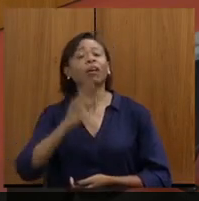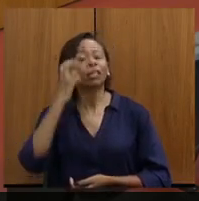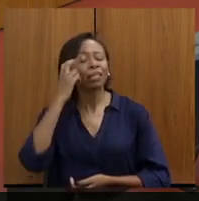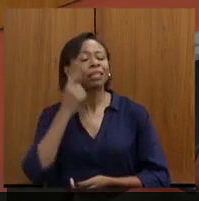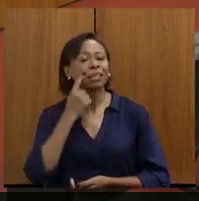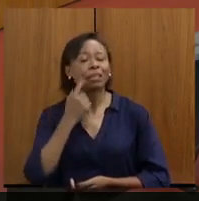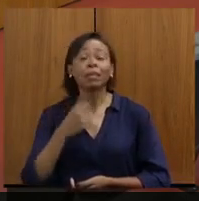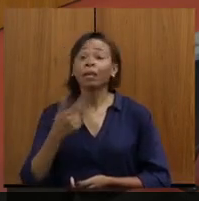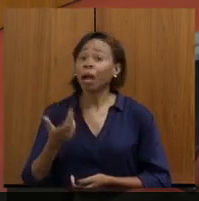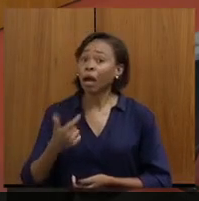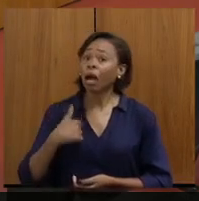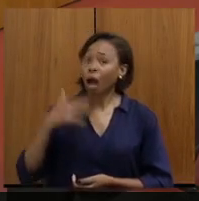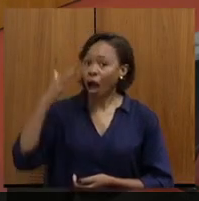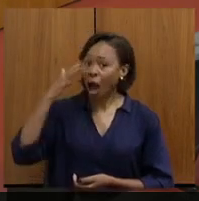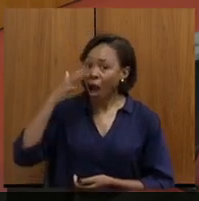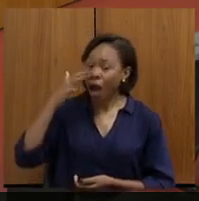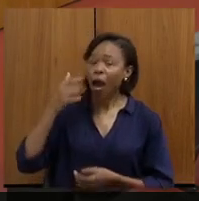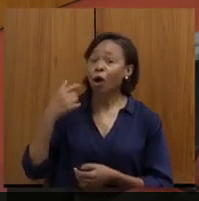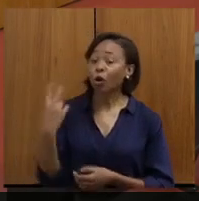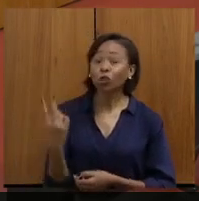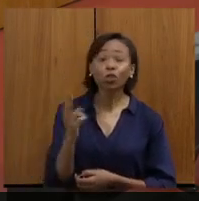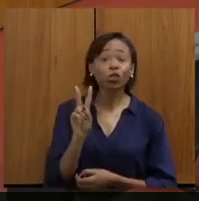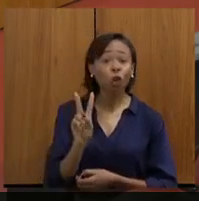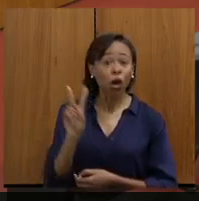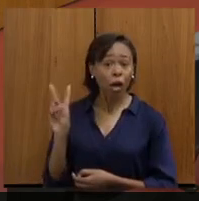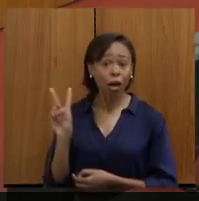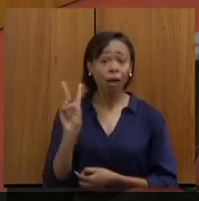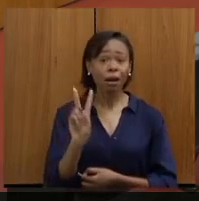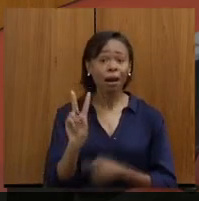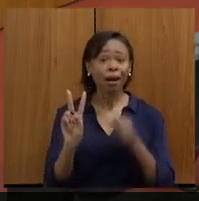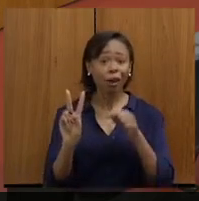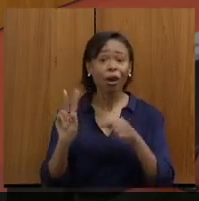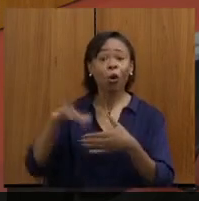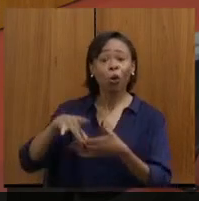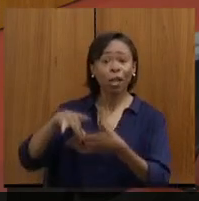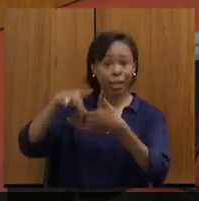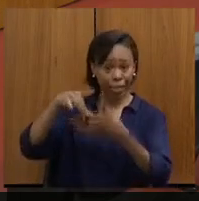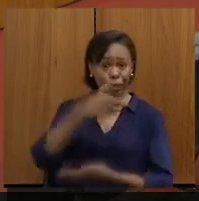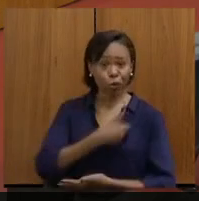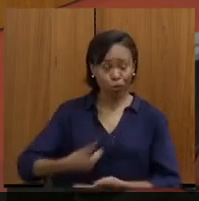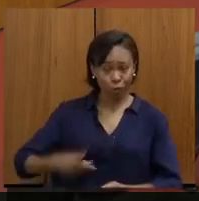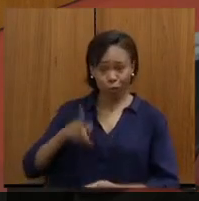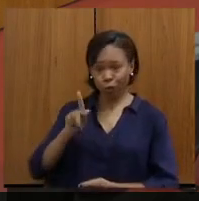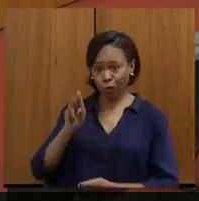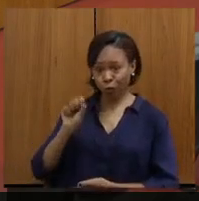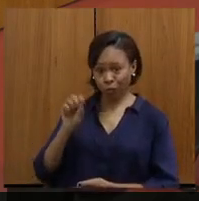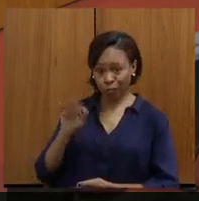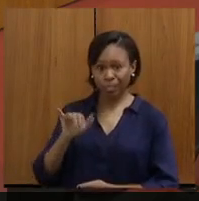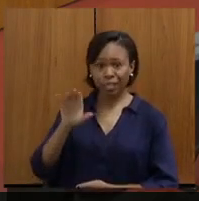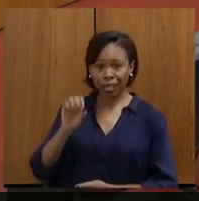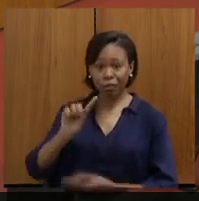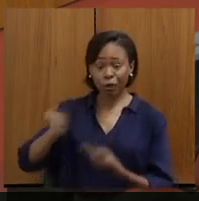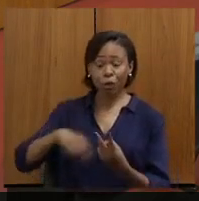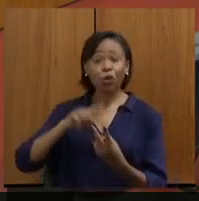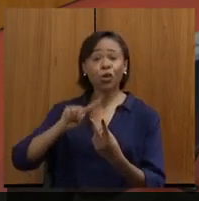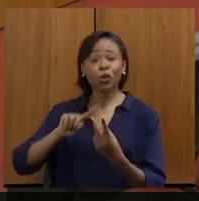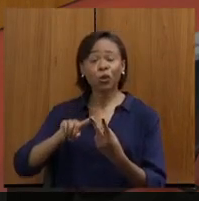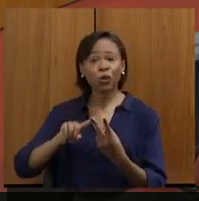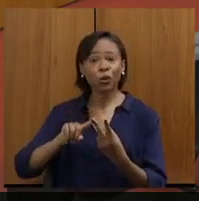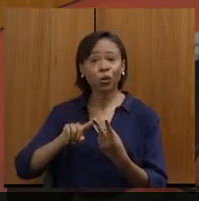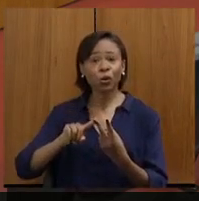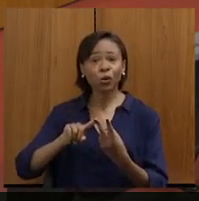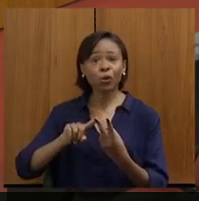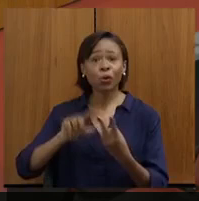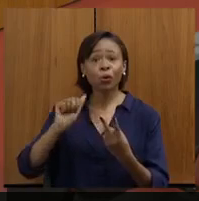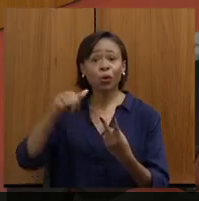me surpreendeu, presidente, os dois que iam adentrar agora, o nosso líder de governo, Gustavo Aladares, e o nosso líder André Quintão.